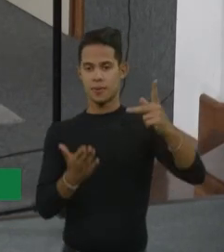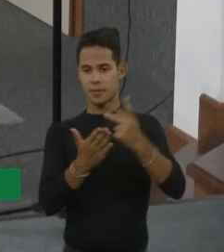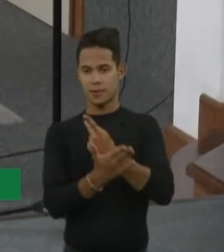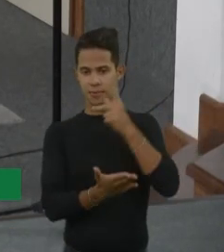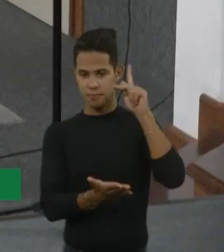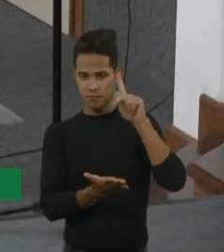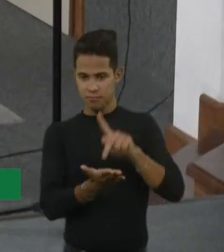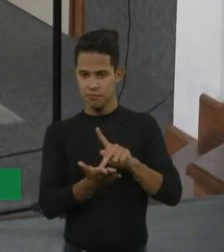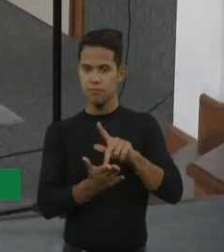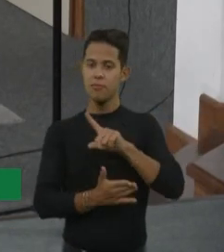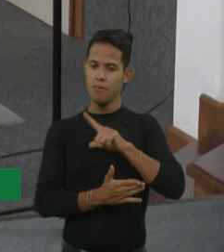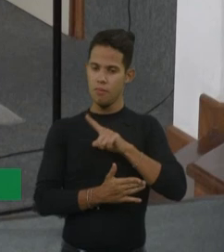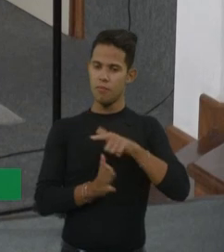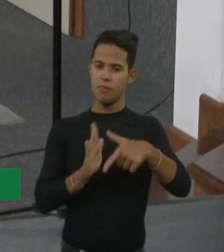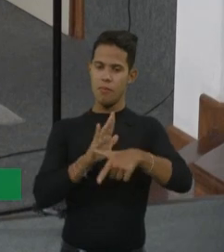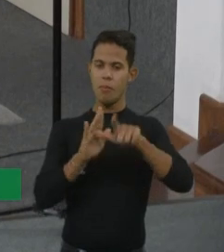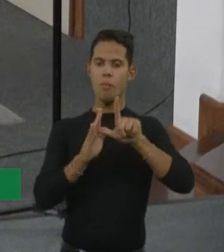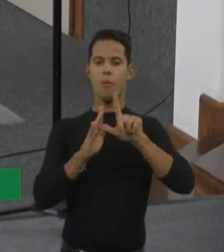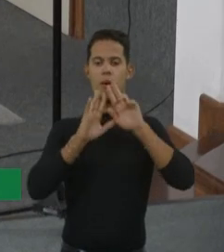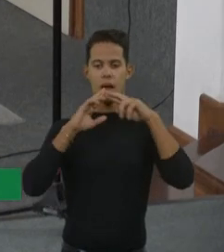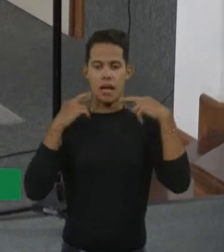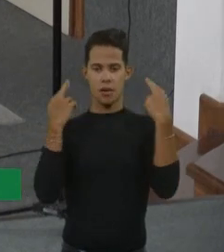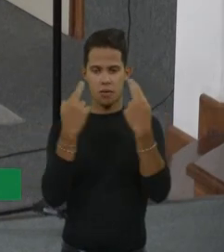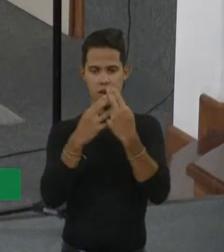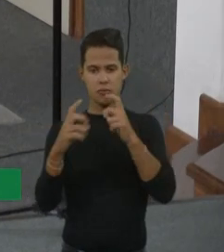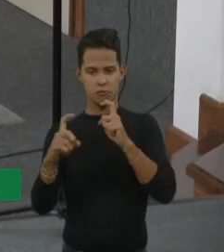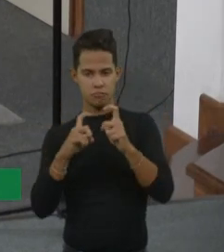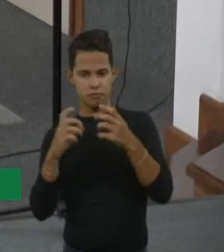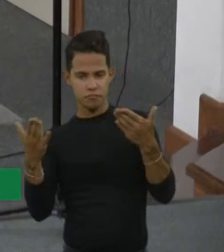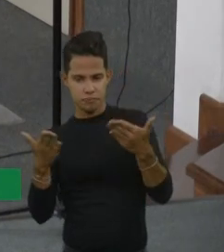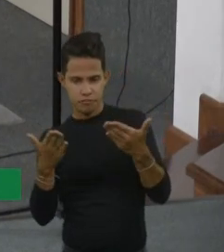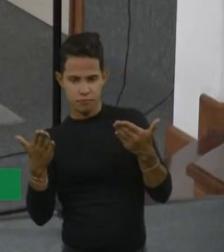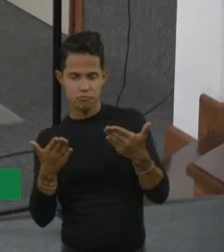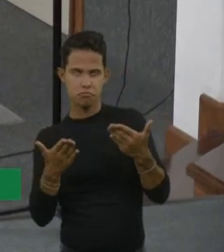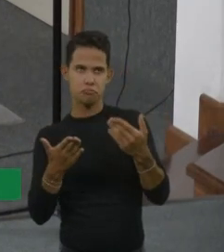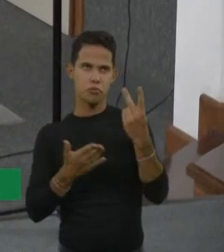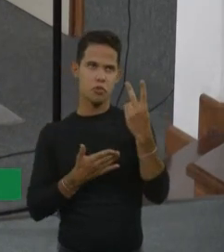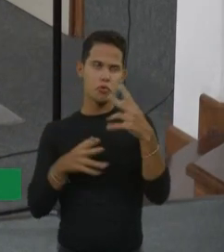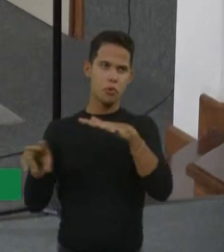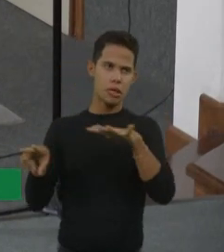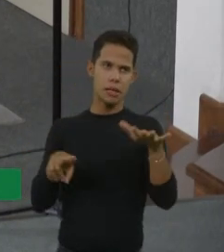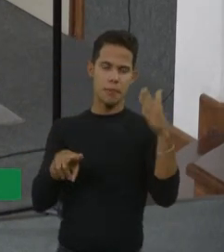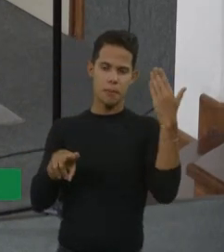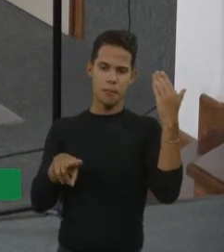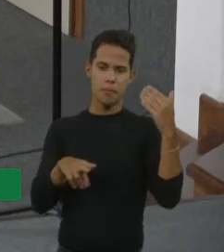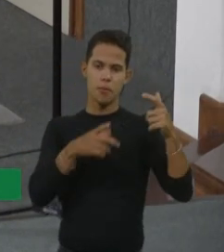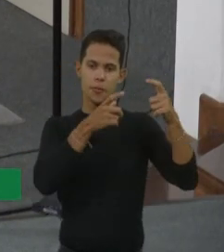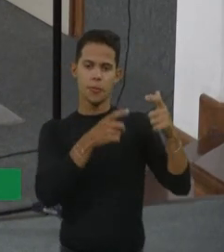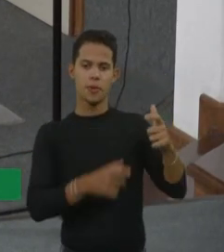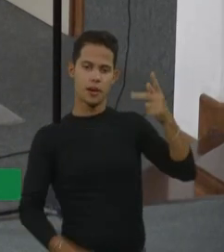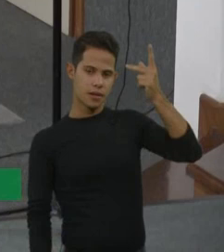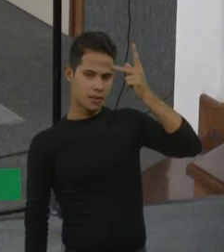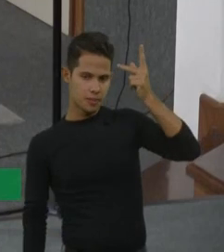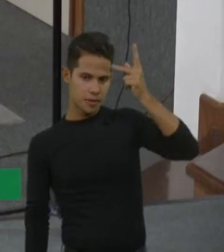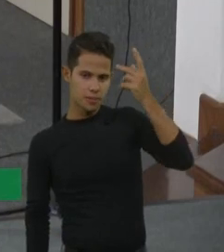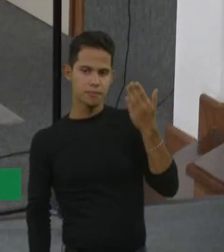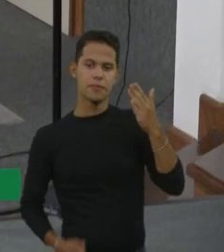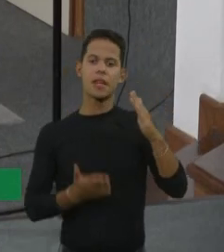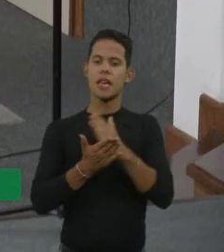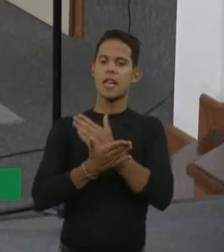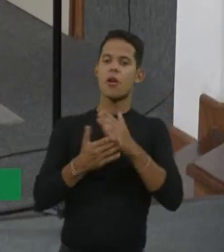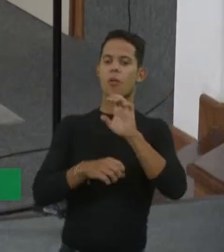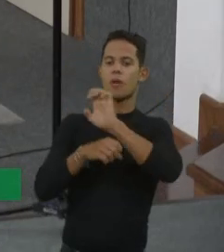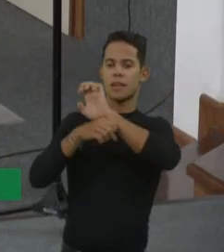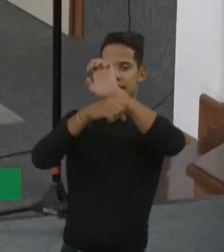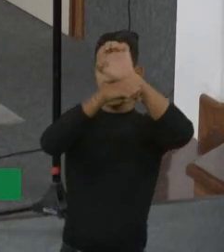A gente teve uma reunião agora, né? Há pouco tempo, acho que há duas semanas atrás, em São Paulo. E alguns estados já